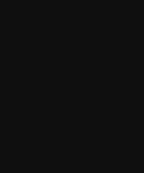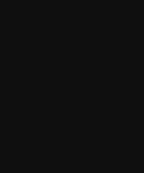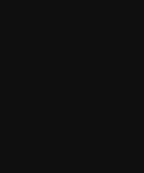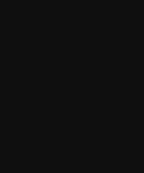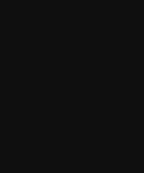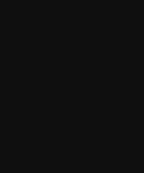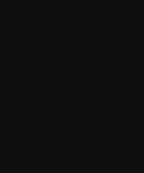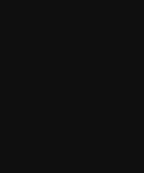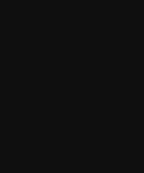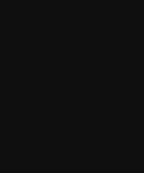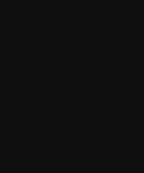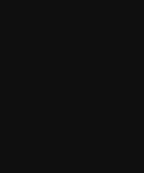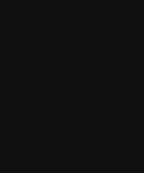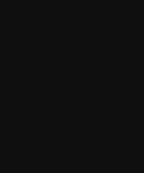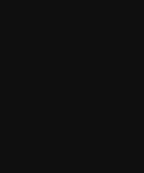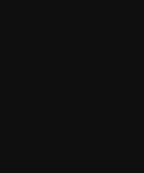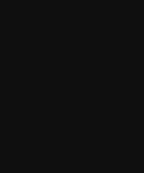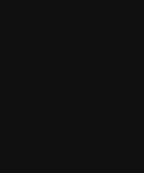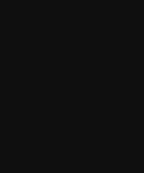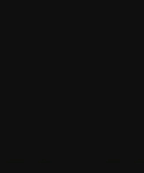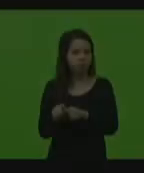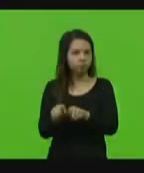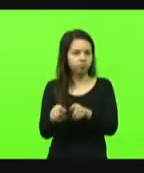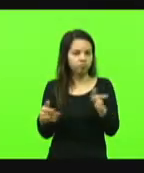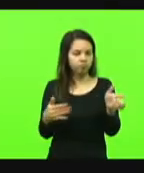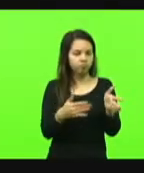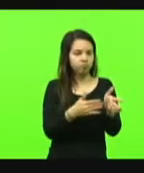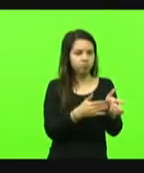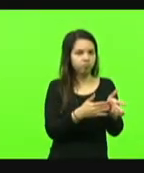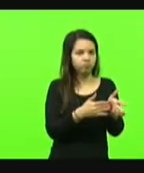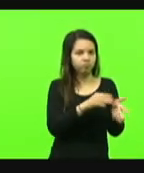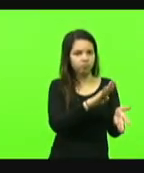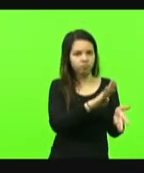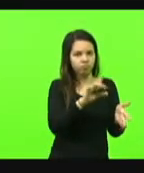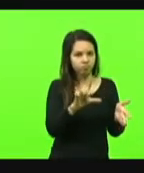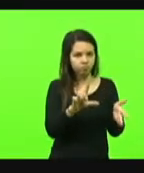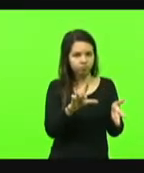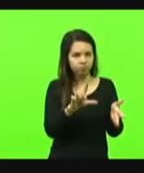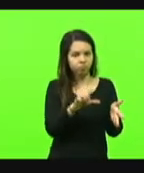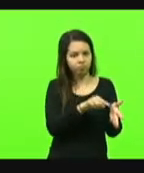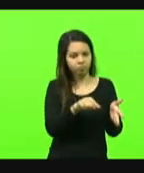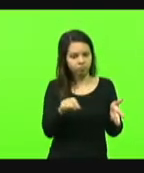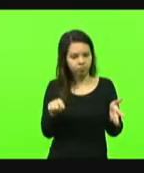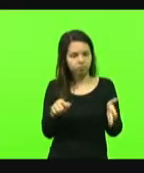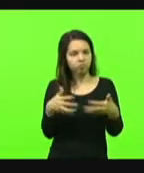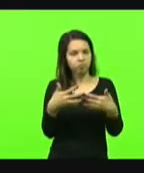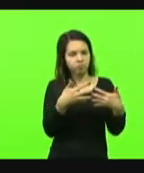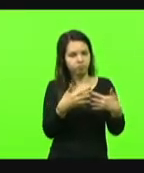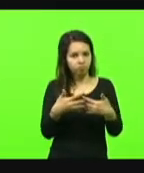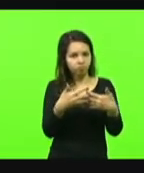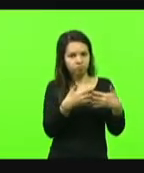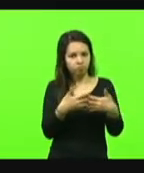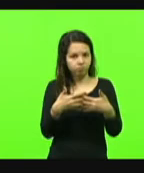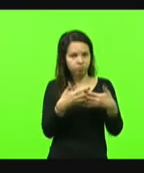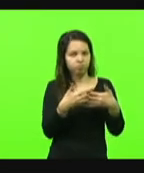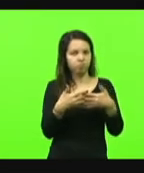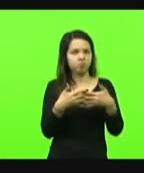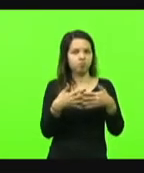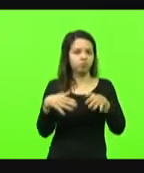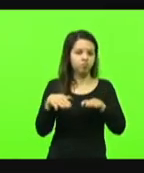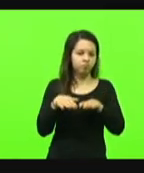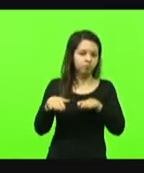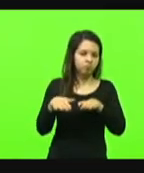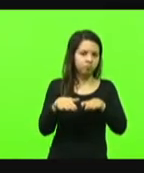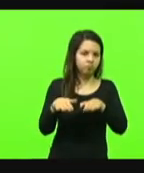É por aí que passam os containers que vêm do oeste para exportação, que passam